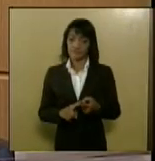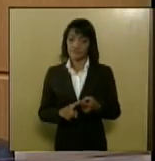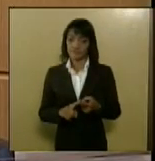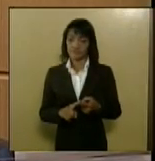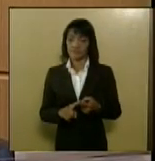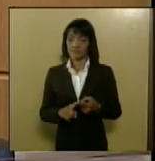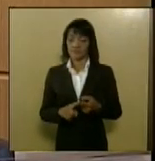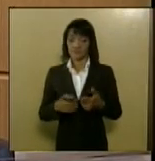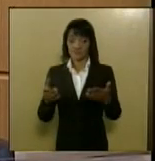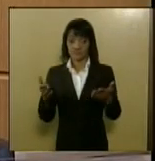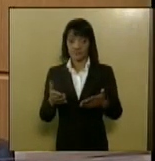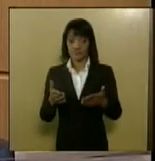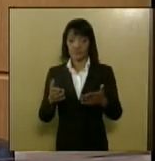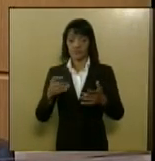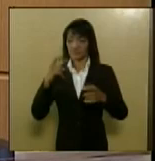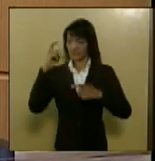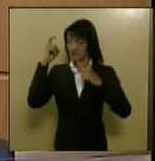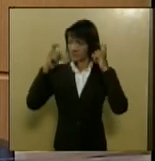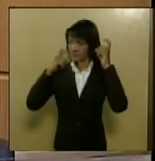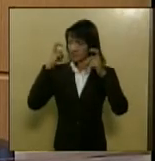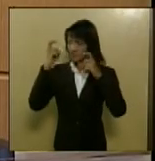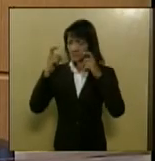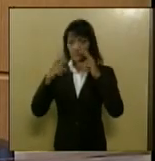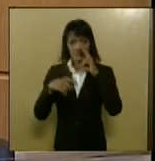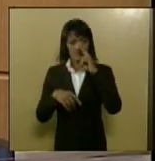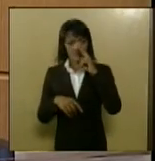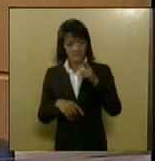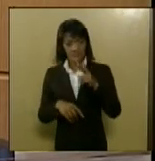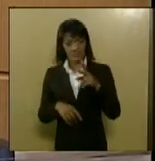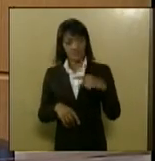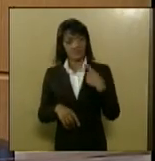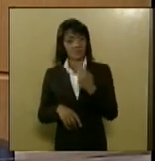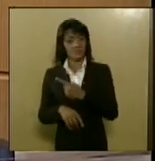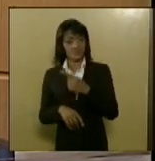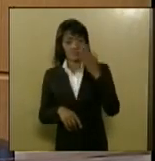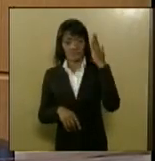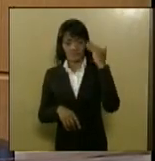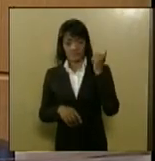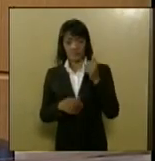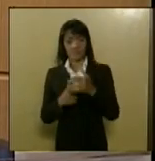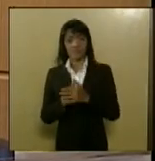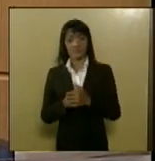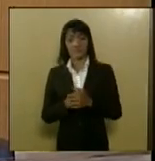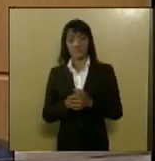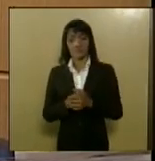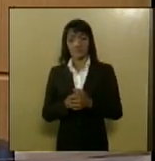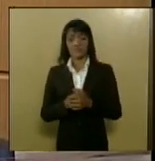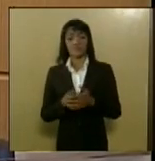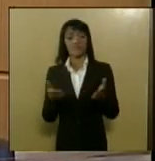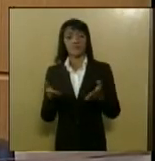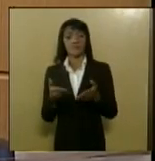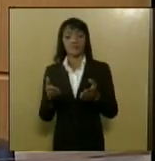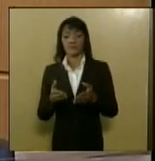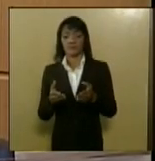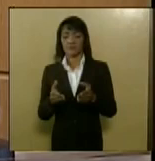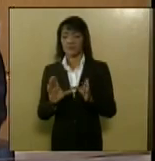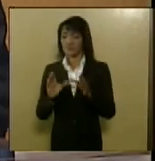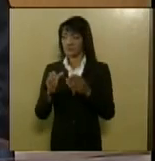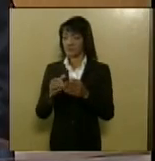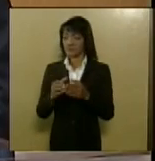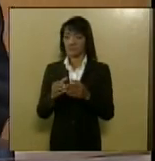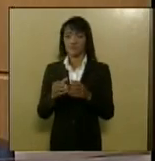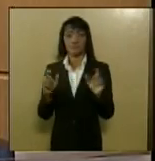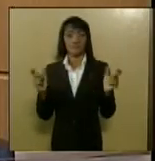da saúde pública a gente sabe que na classe mais clarecida mais estudada diminui a